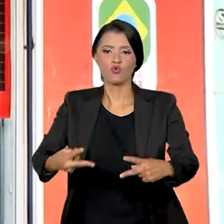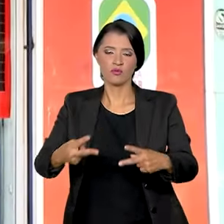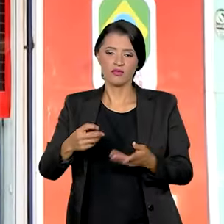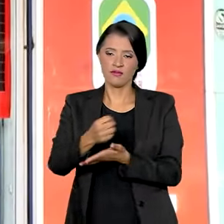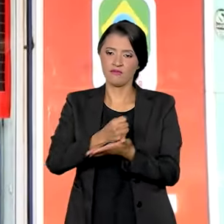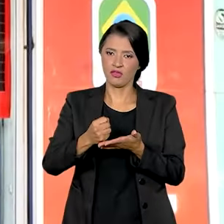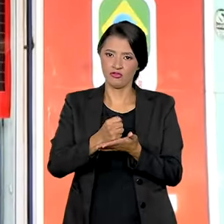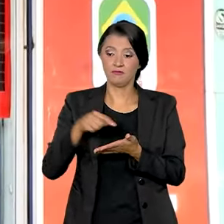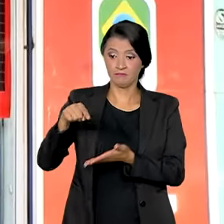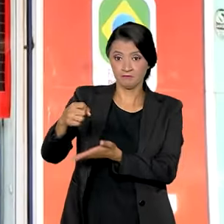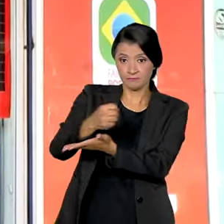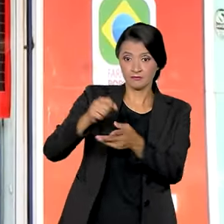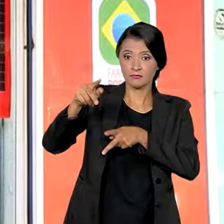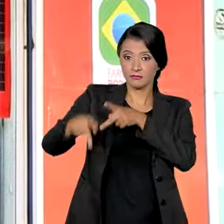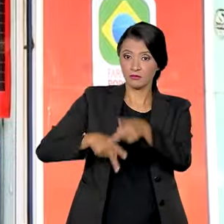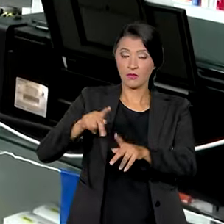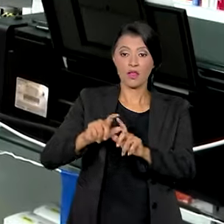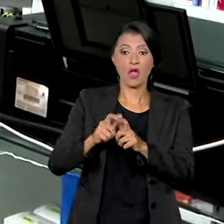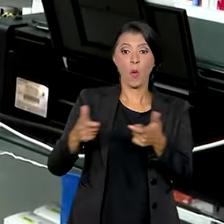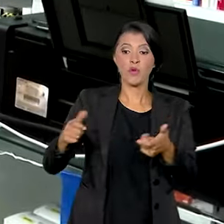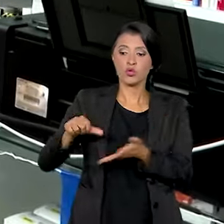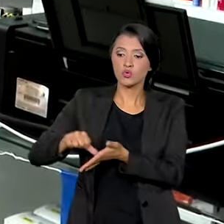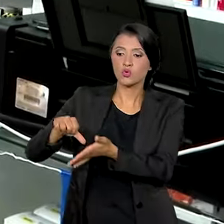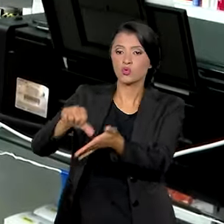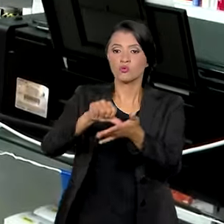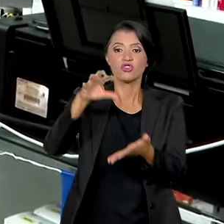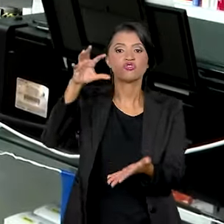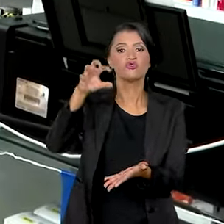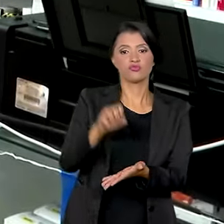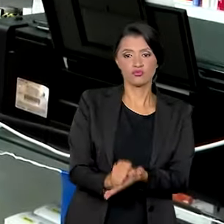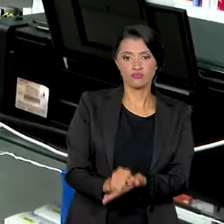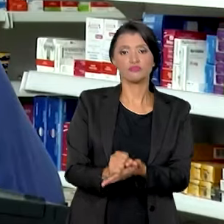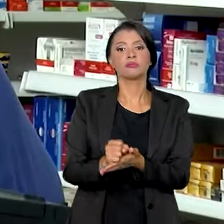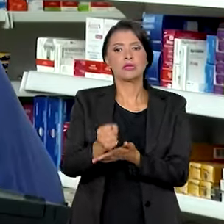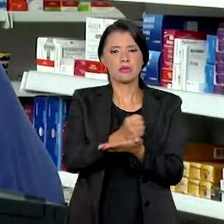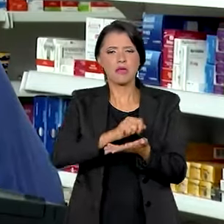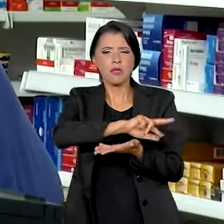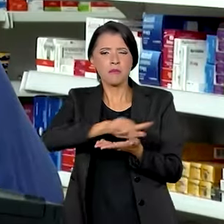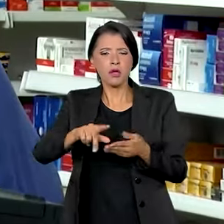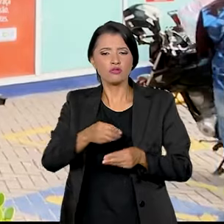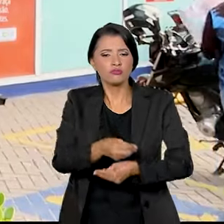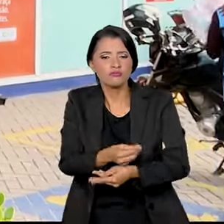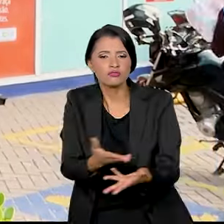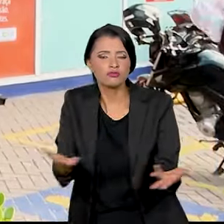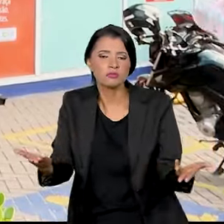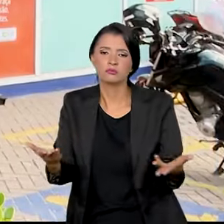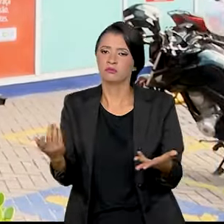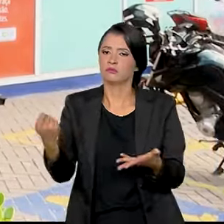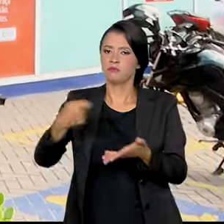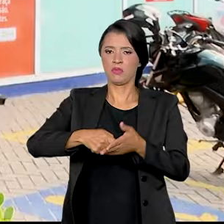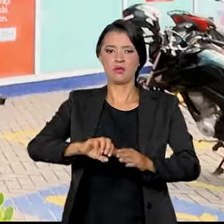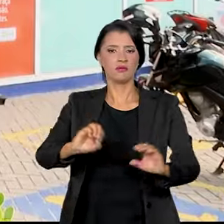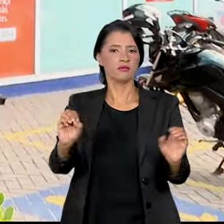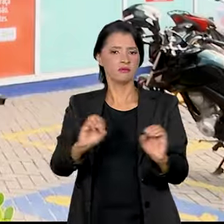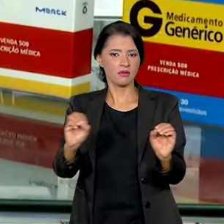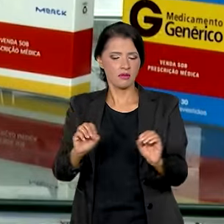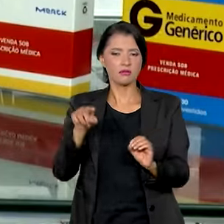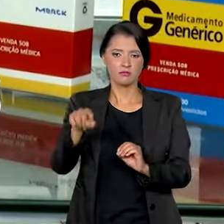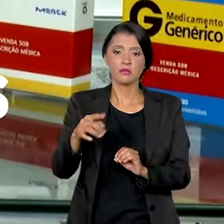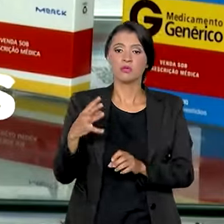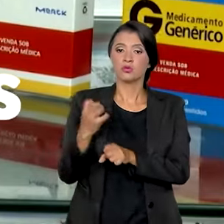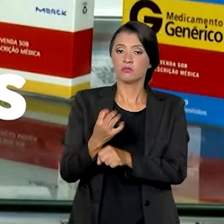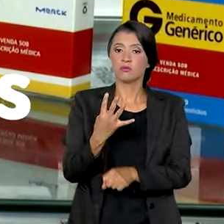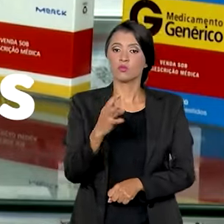O farmácia popular aumentou o número de unidades credenciadas e remédios distribuídos sem custo.